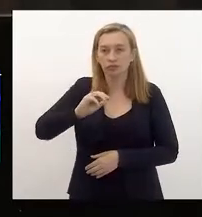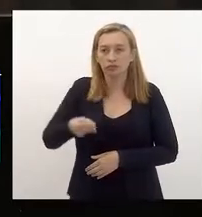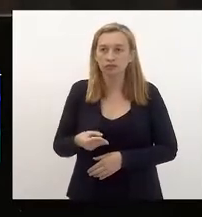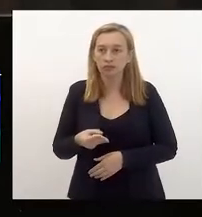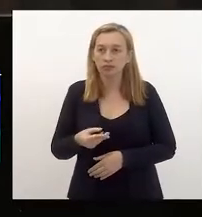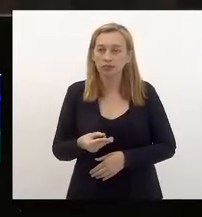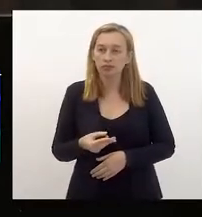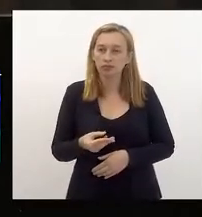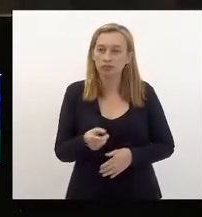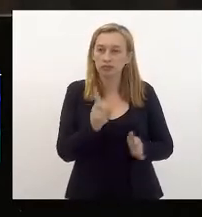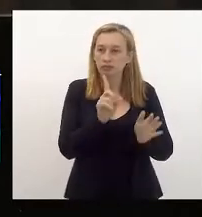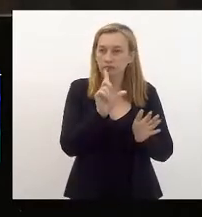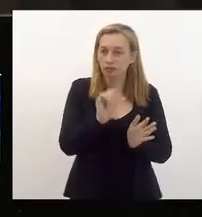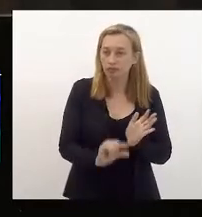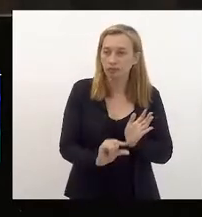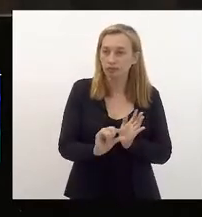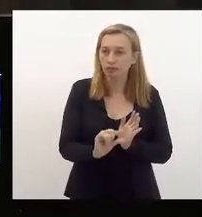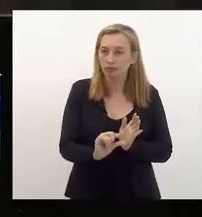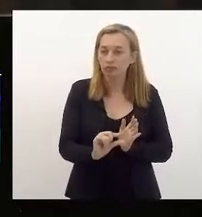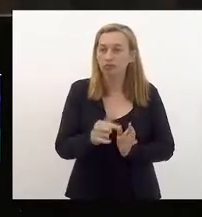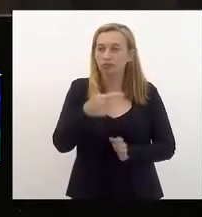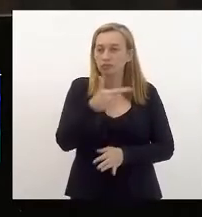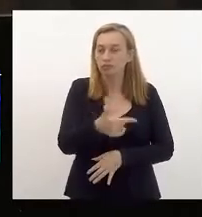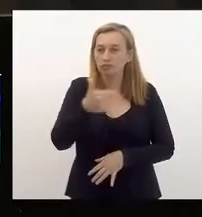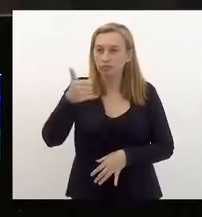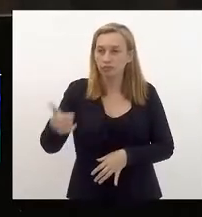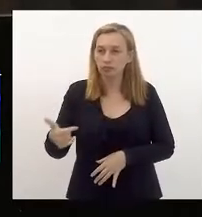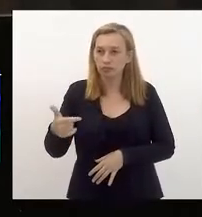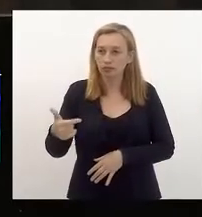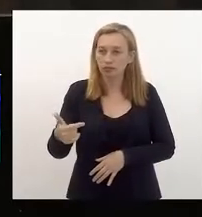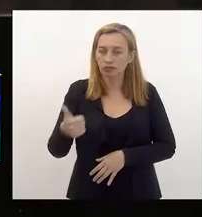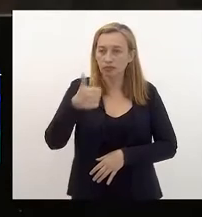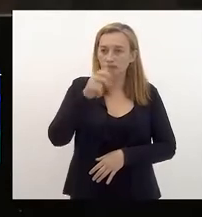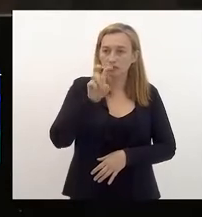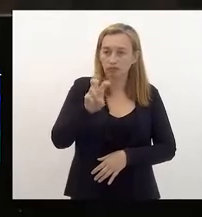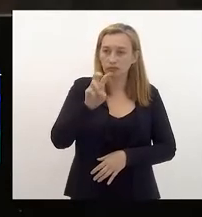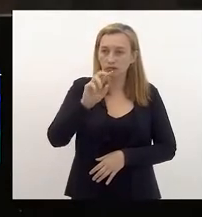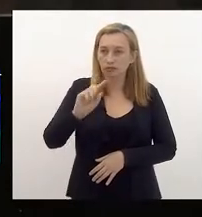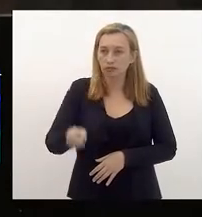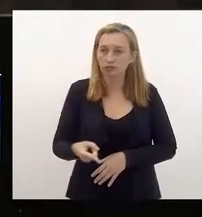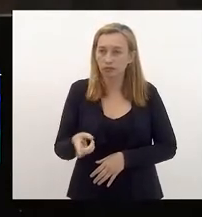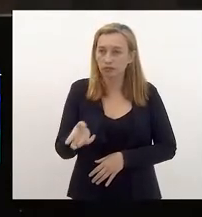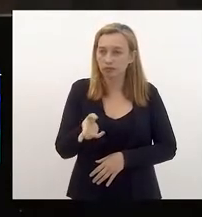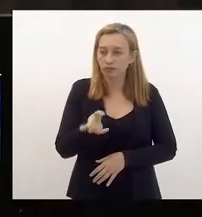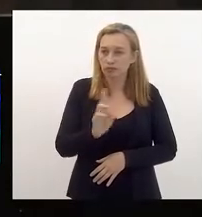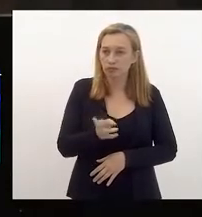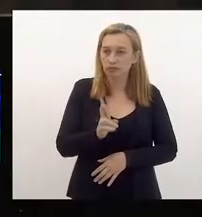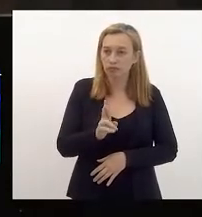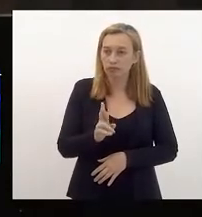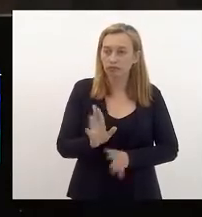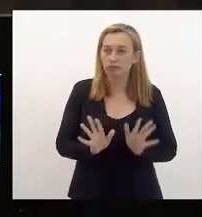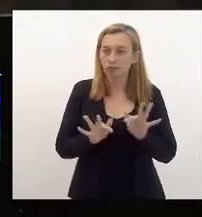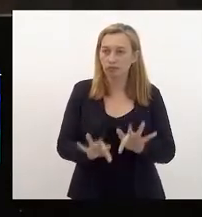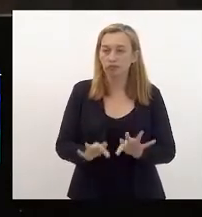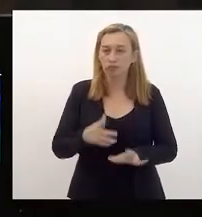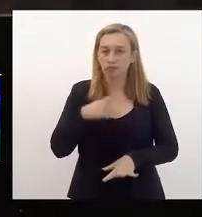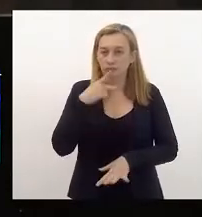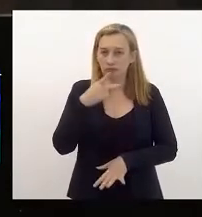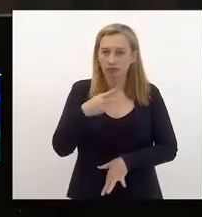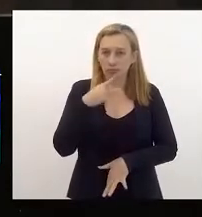reduzidos na projeção para 2022 para 5 mil reais. Então, eu finalizo aqui a minha fala,